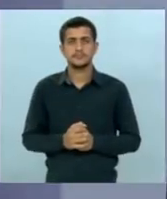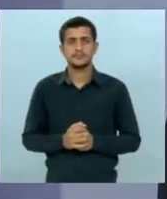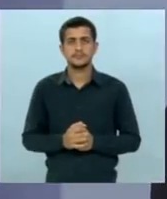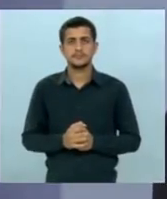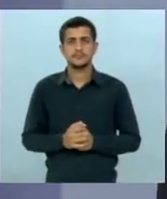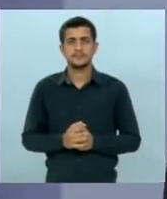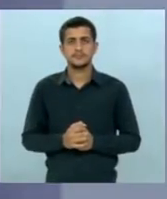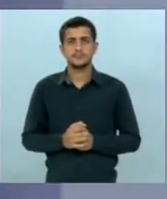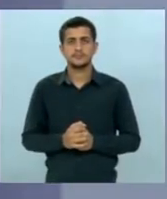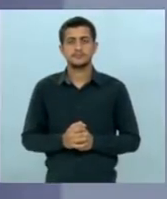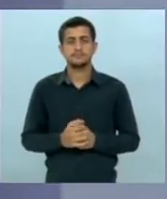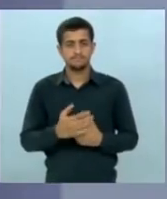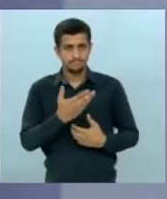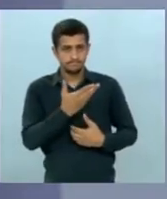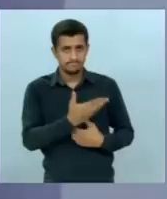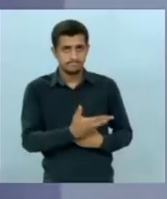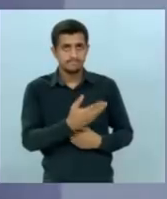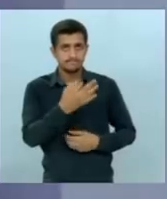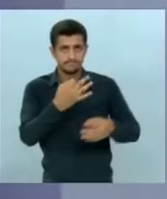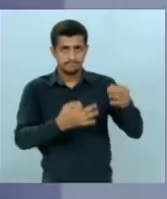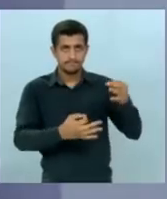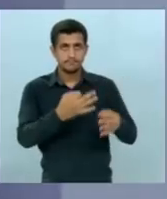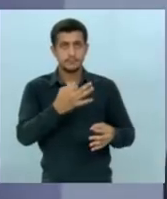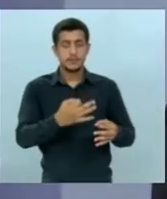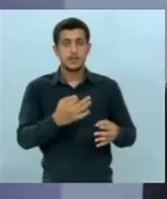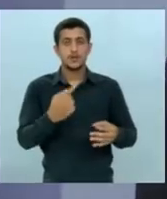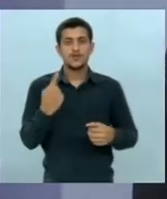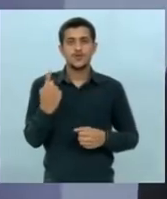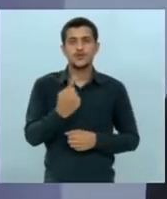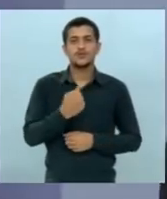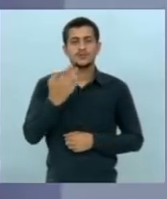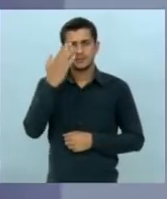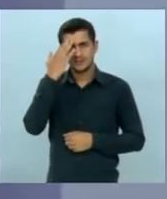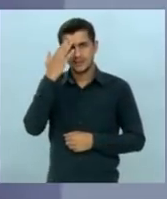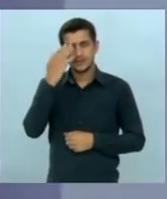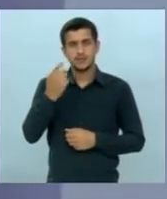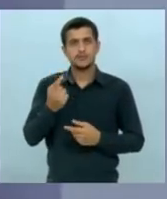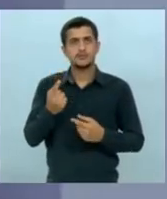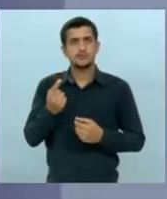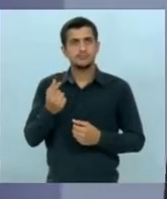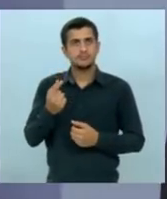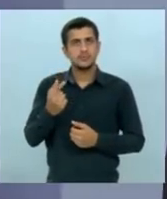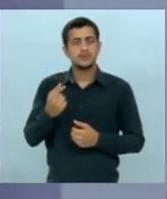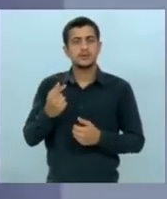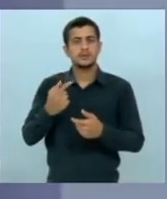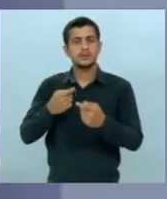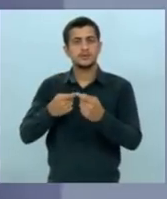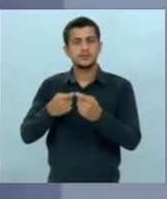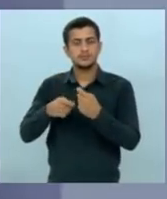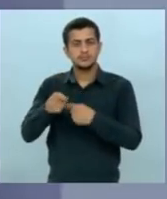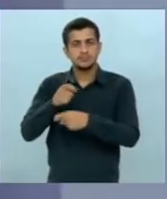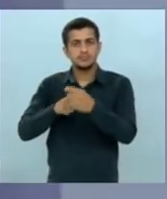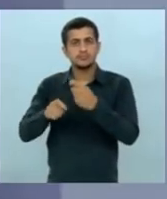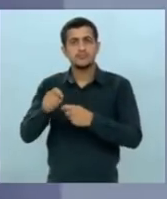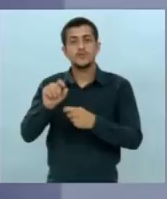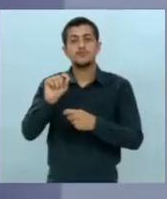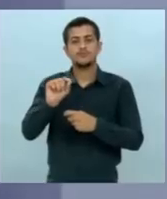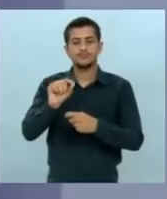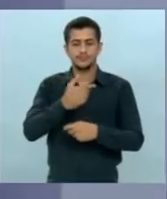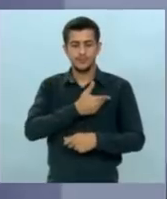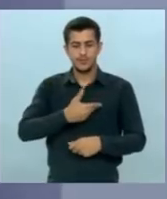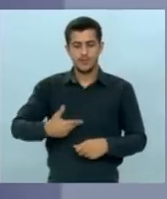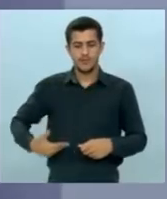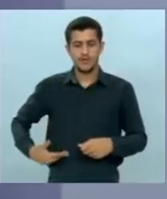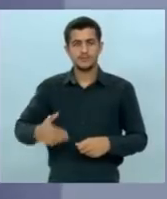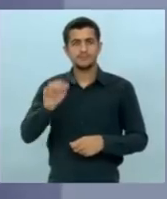candidato Odilon nós sabemos que o grande financiador dos programas habitacionais no Brasil é o governo federal